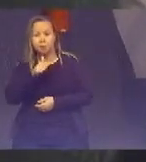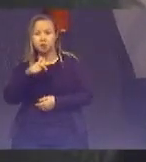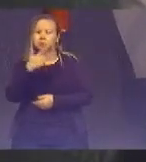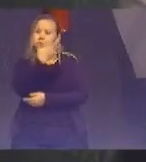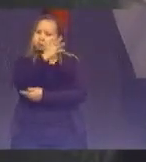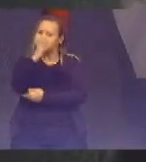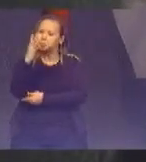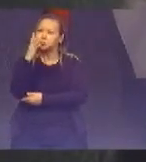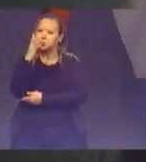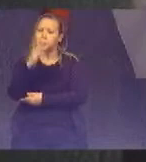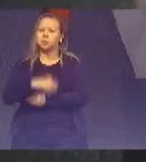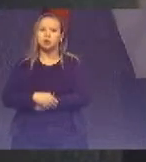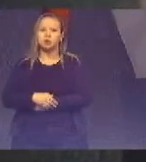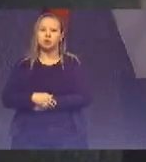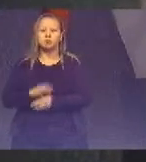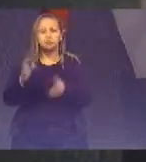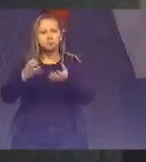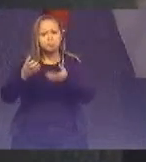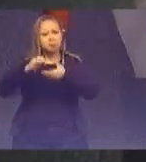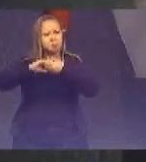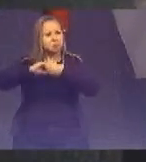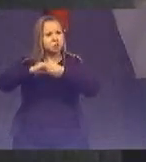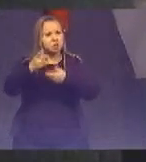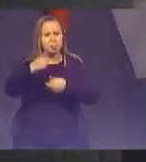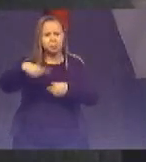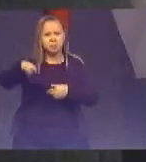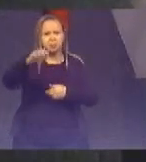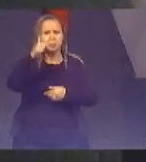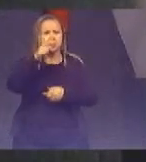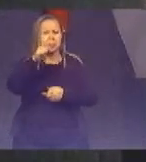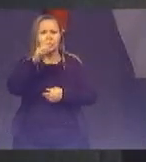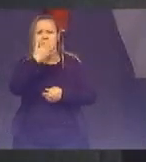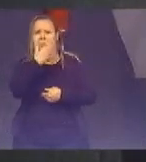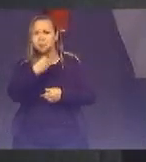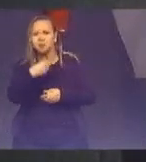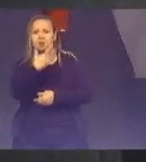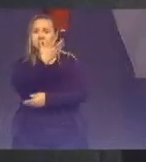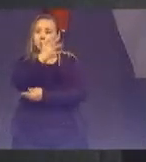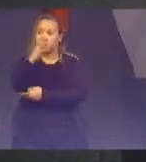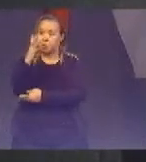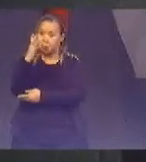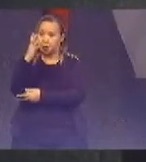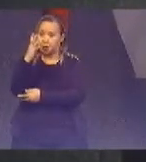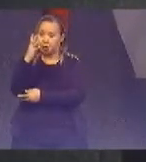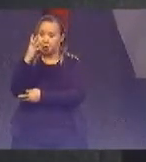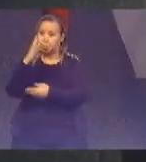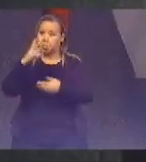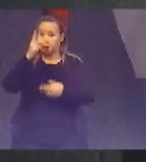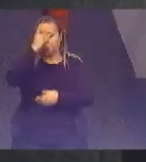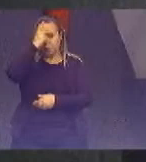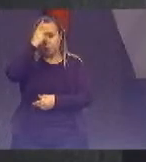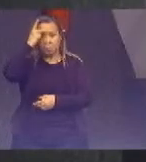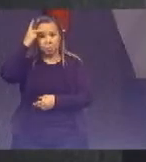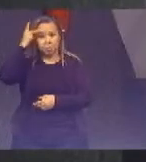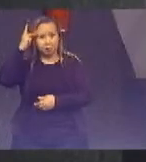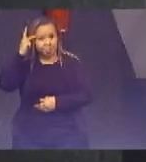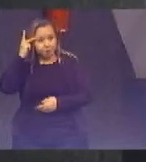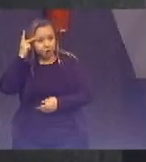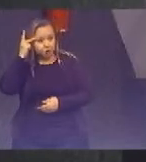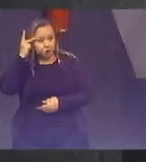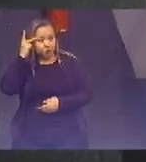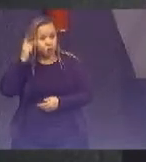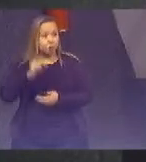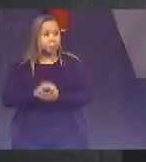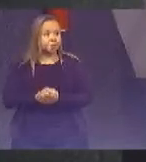ambiente eu quero saudar todas as amigas e amigos do meio ambiente na pessoa da doutora